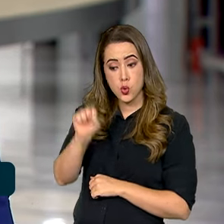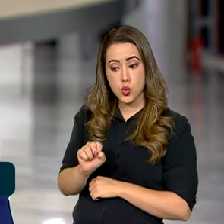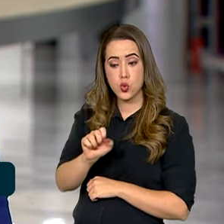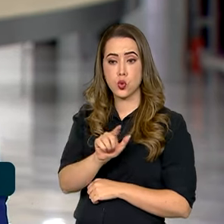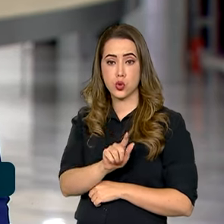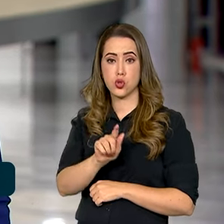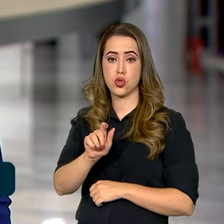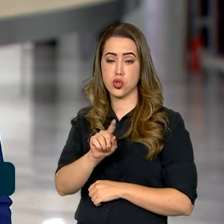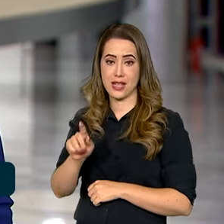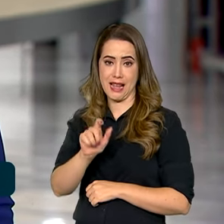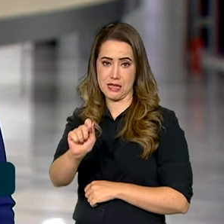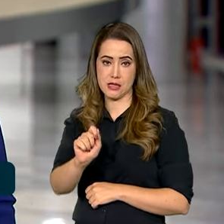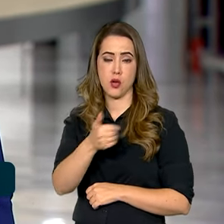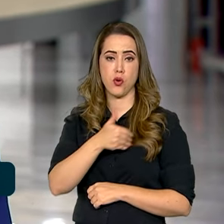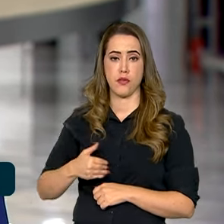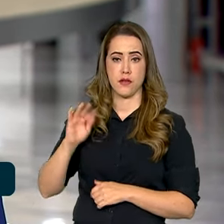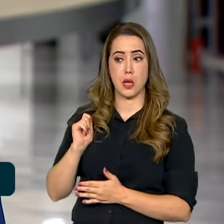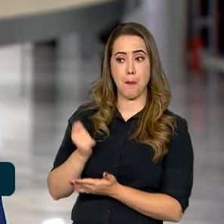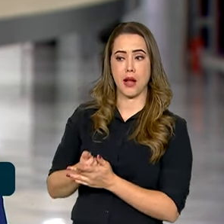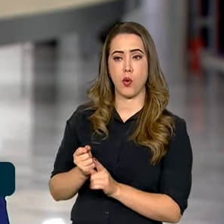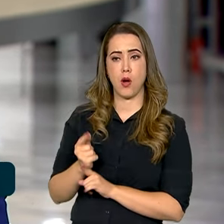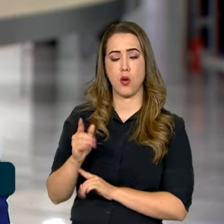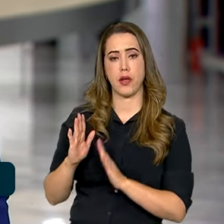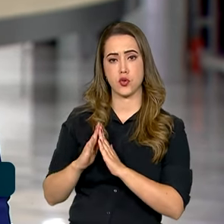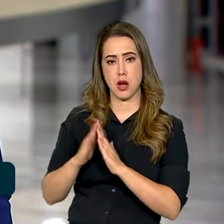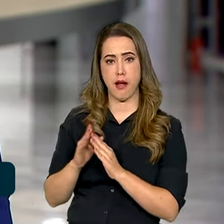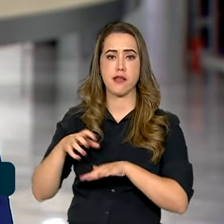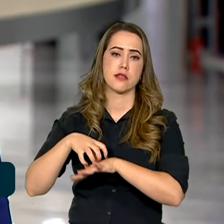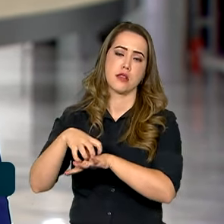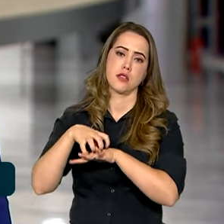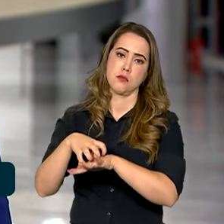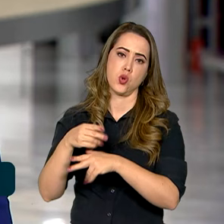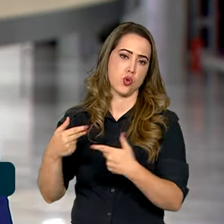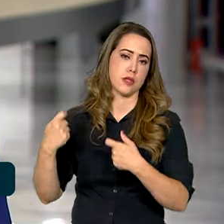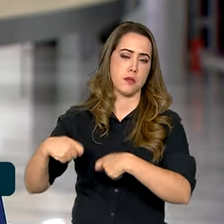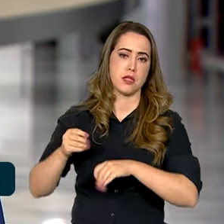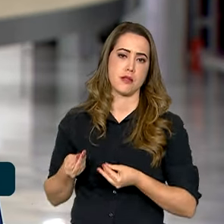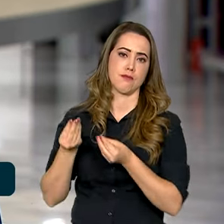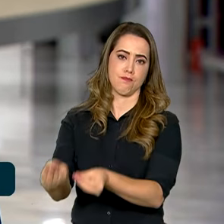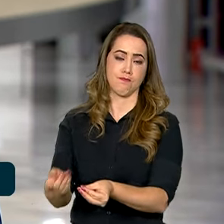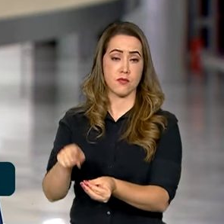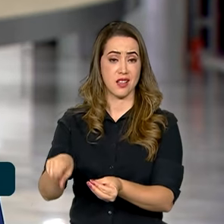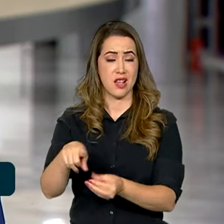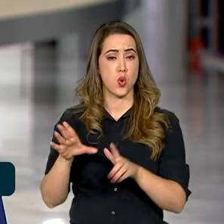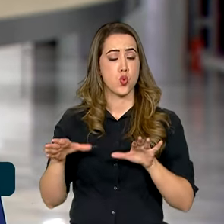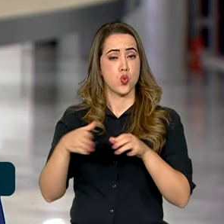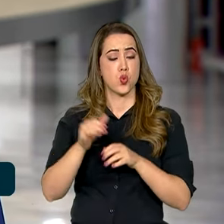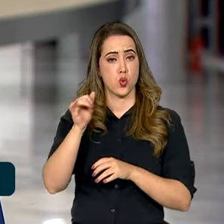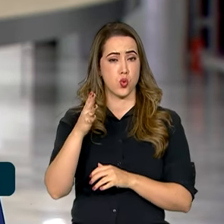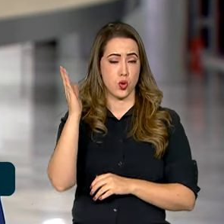apoiado com o aluguel de uma casa, transportes e insumos. Autoridades brasileiras atuam nas tratativas